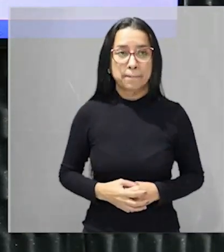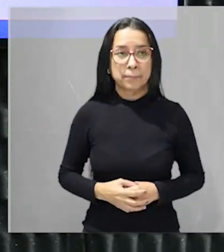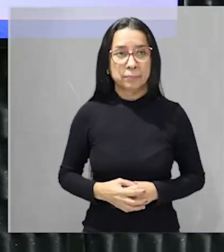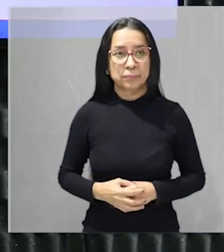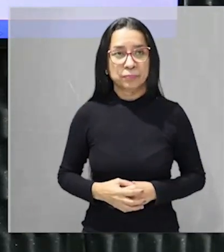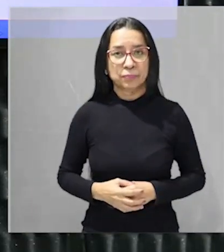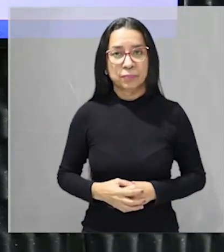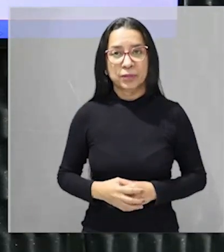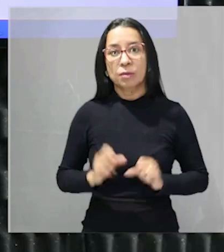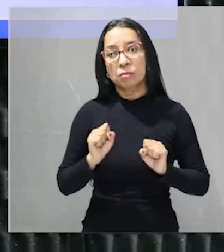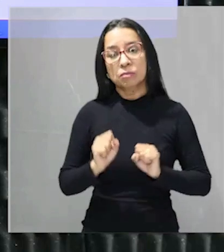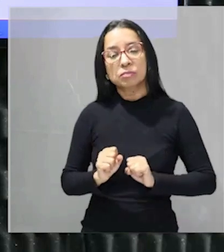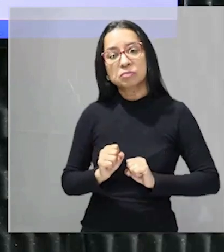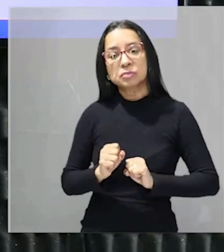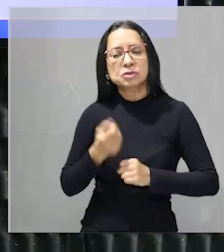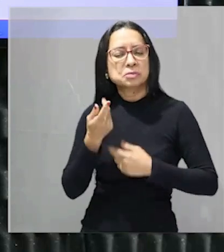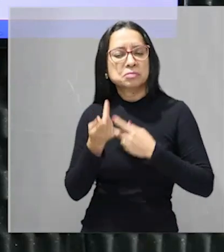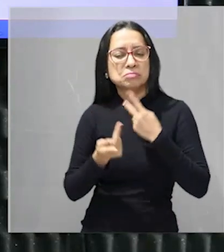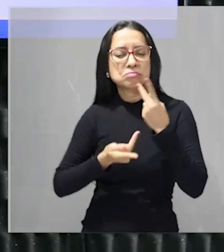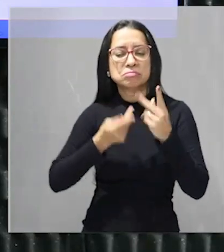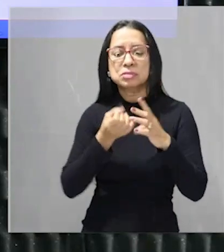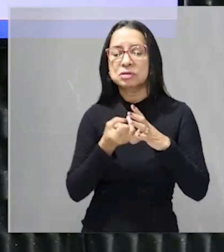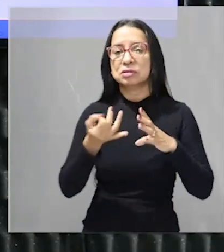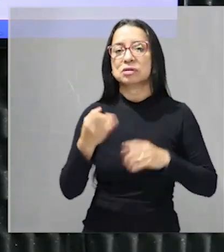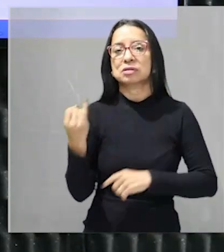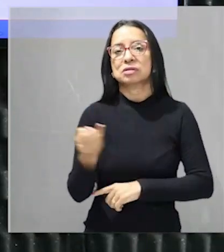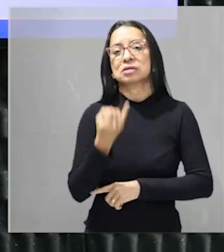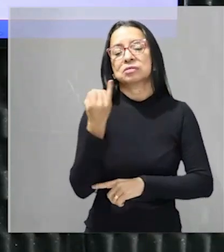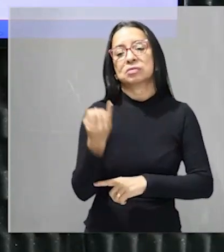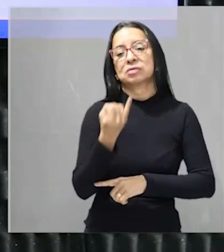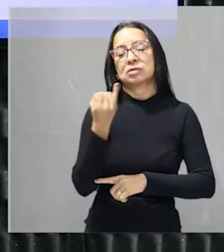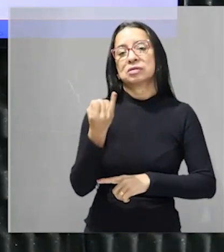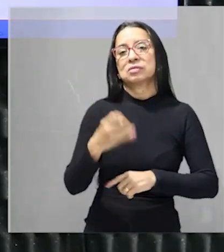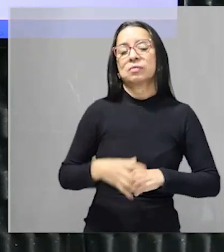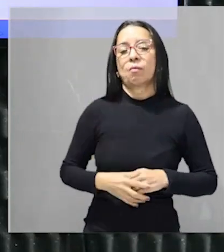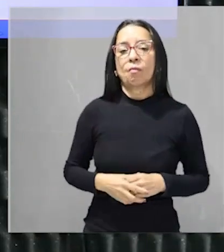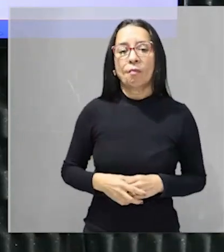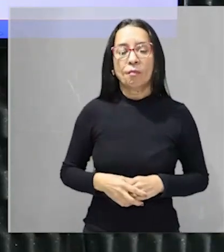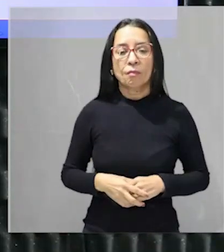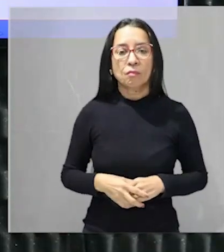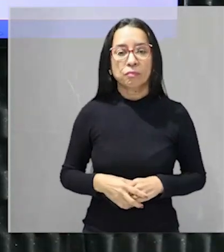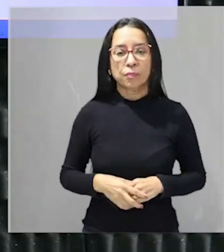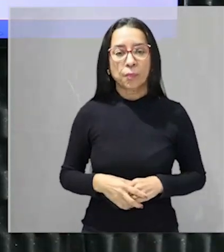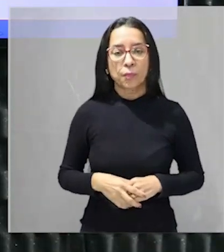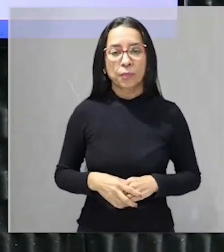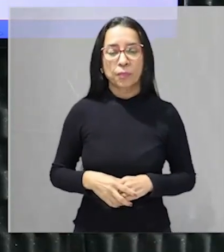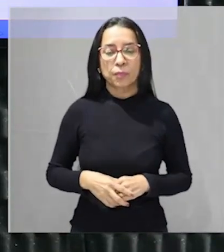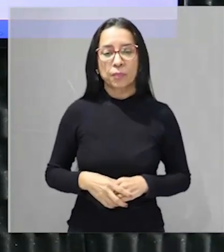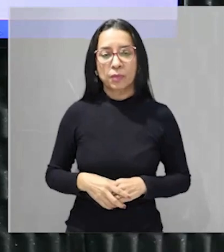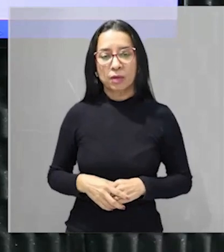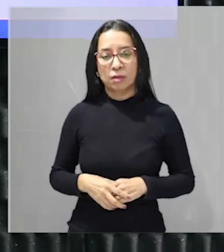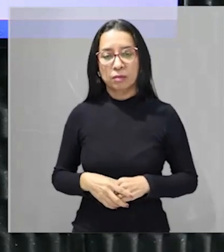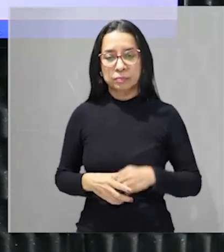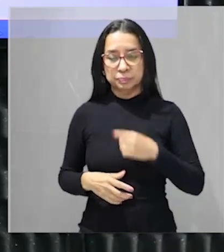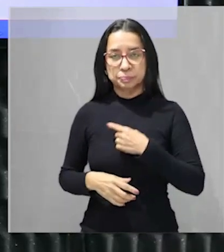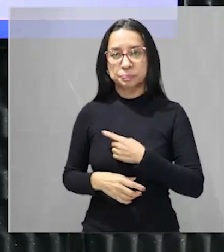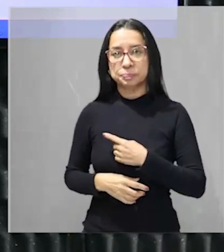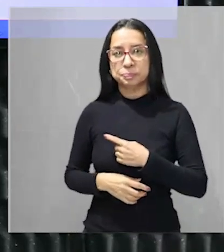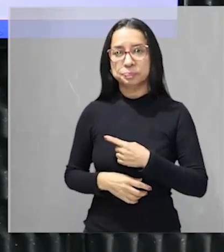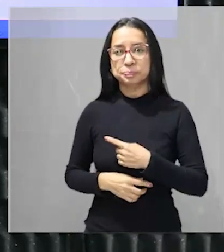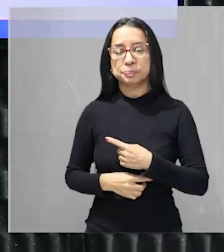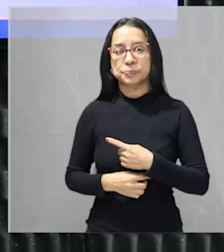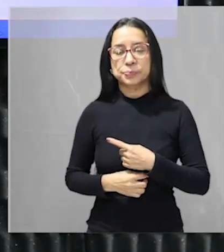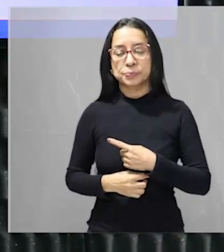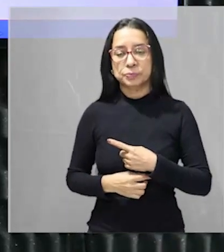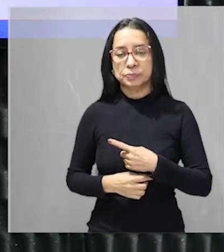não podia deixar de falar essas características importantes então volta pra cá pro texto então ele fala sobre o cerrado um dos nossos domínios